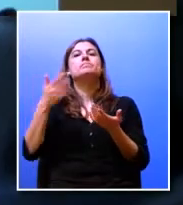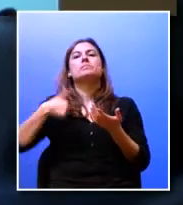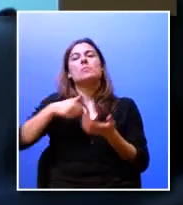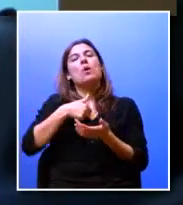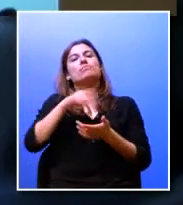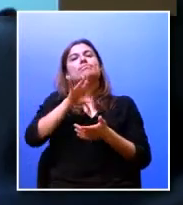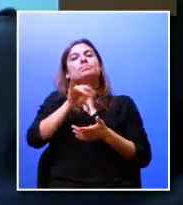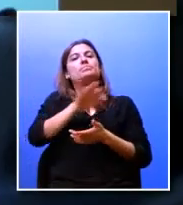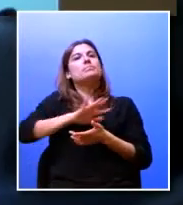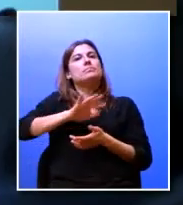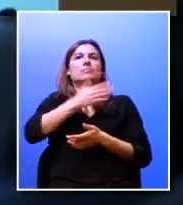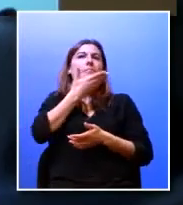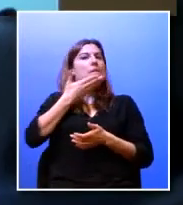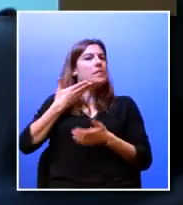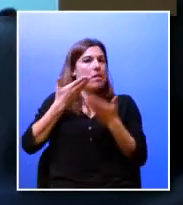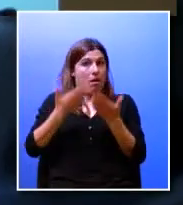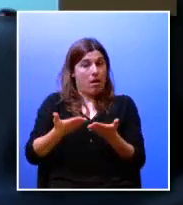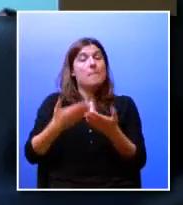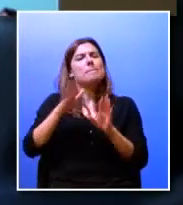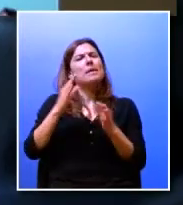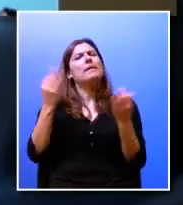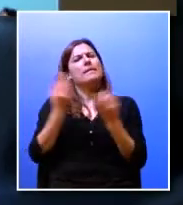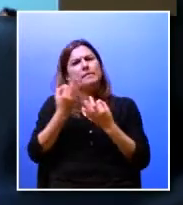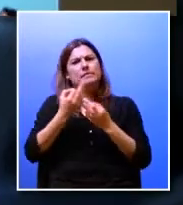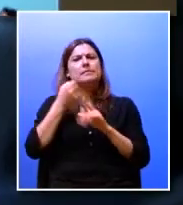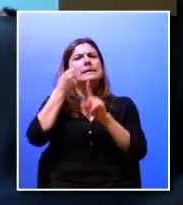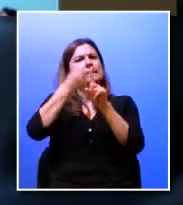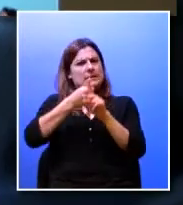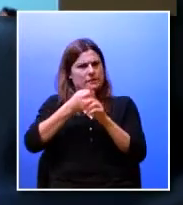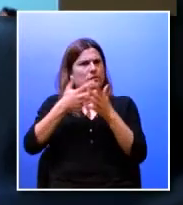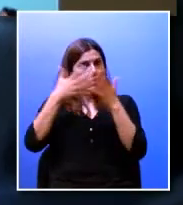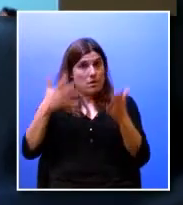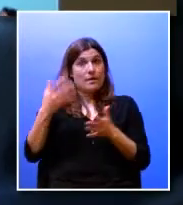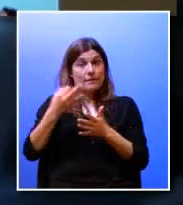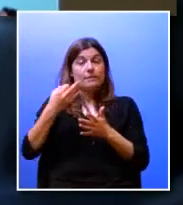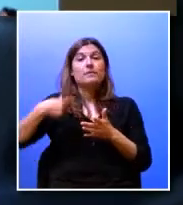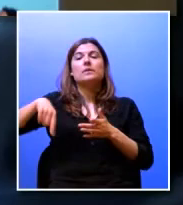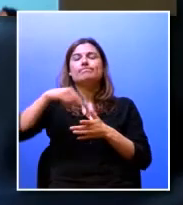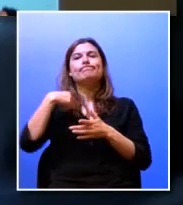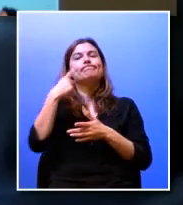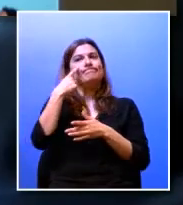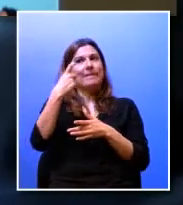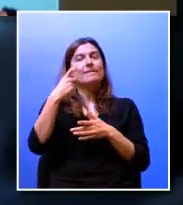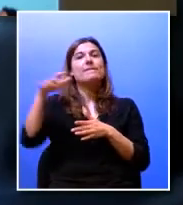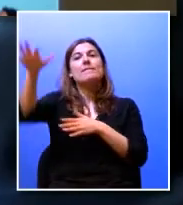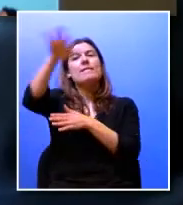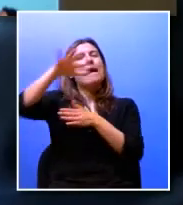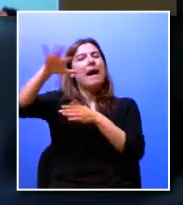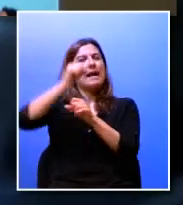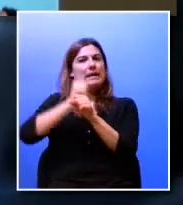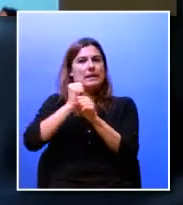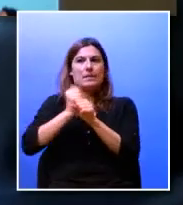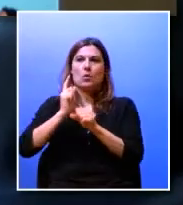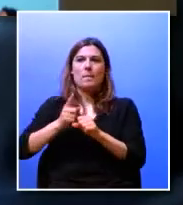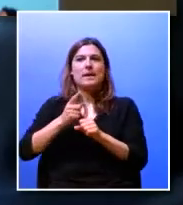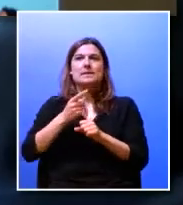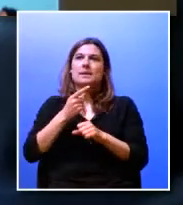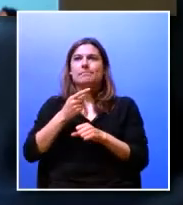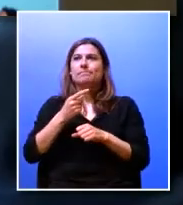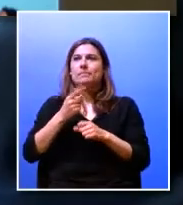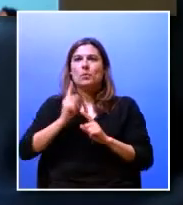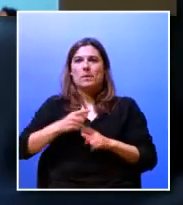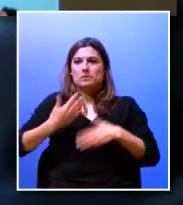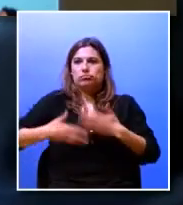facilitado mas de facto é um desafio o mercado nós notamos que o mercado de trabalho está neste momento a aquecer ou seja quanto mais